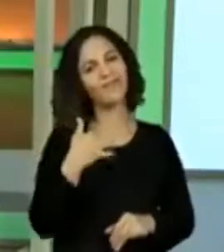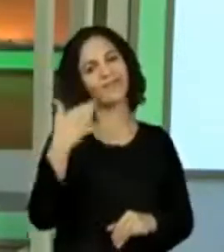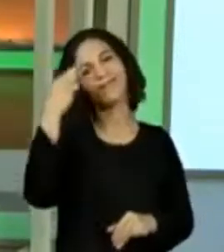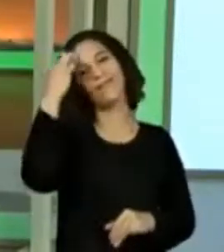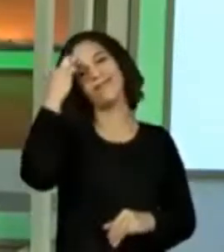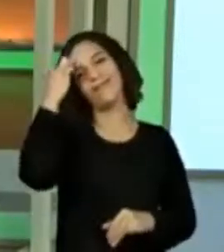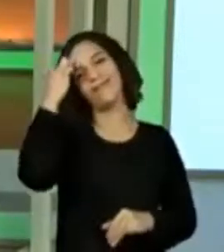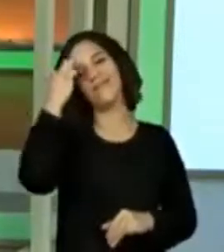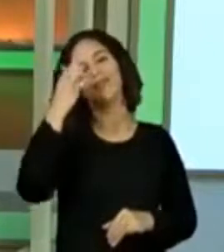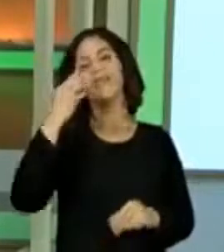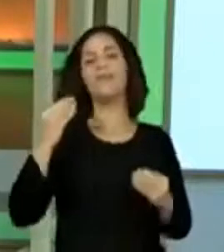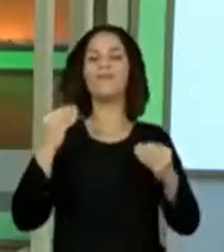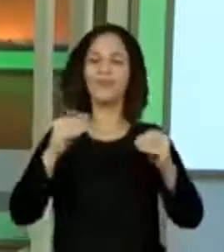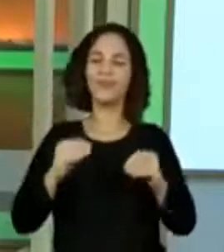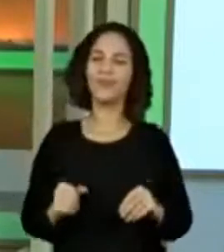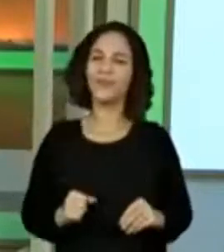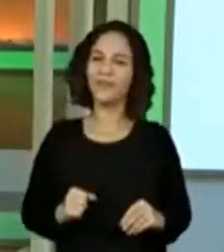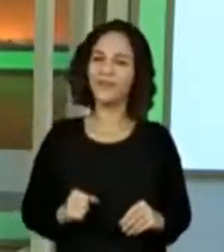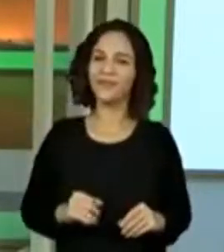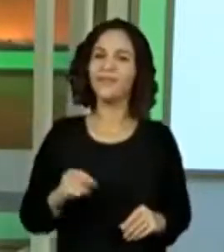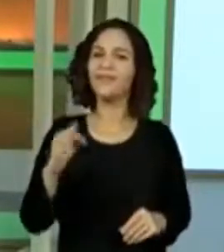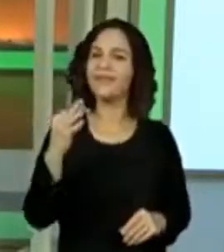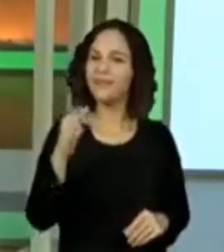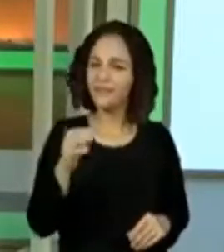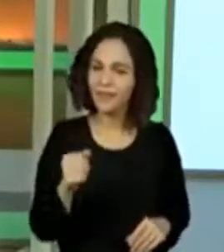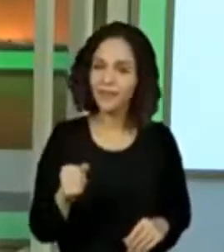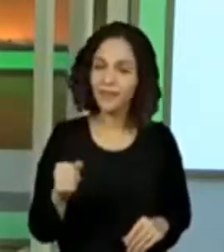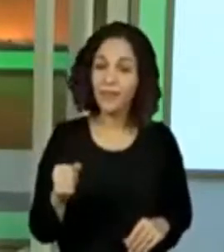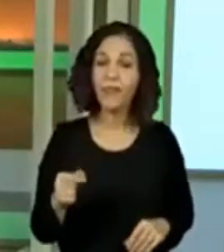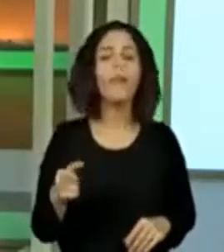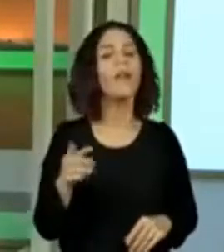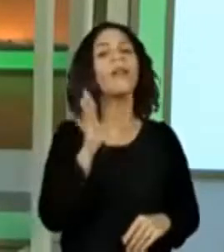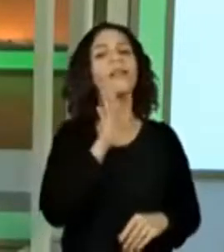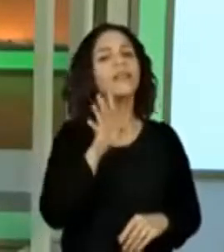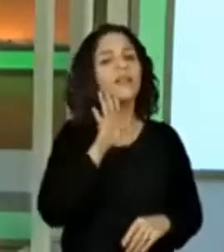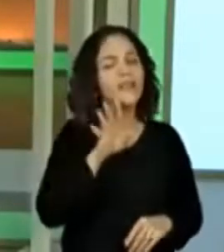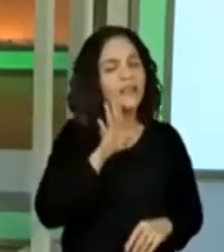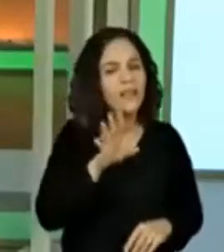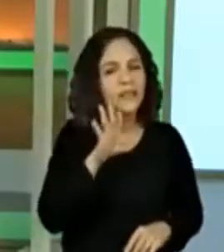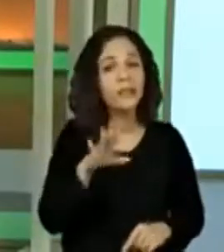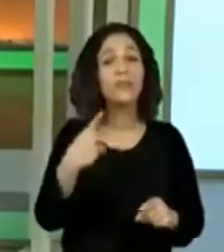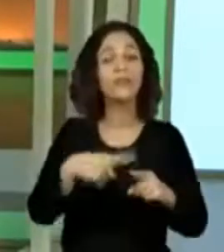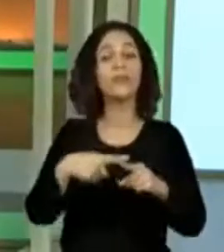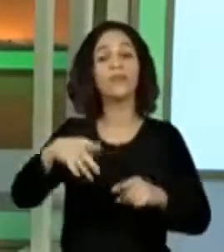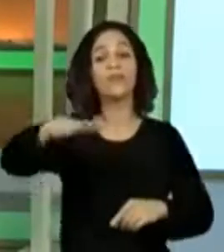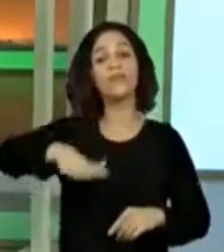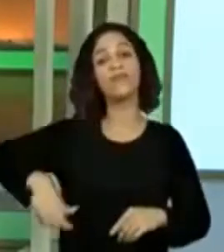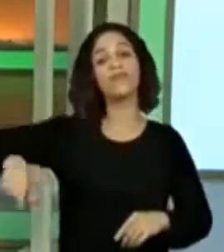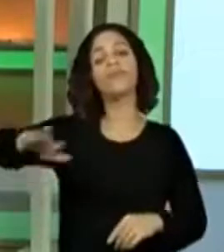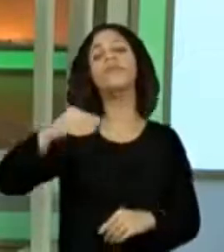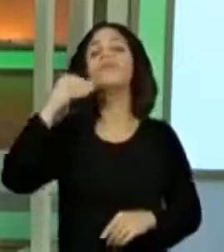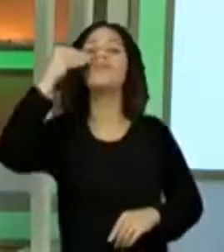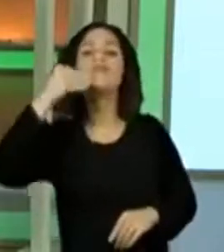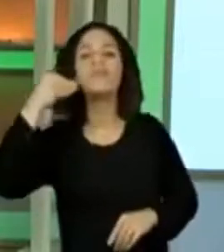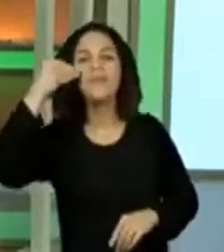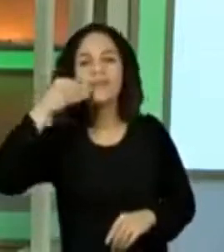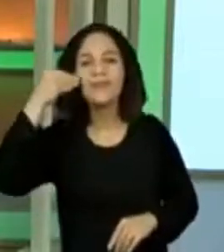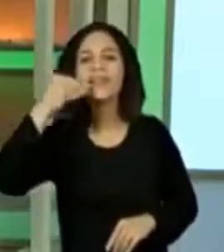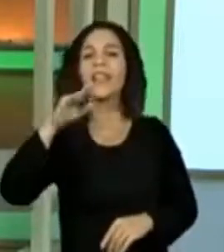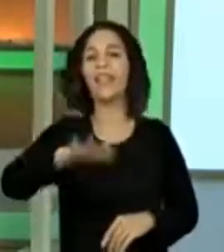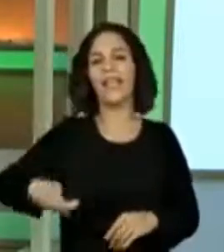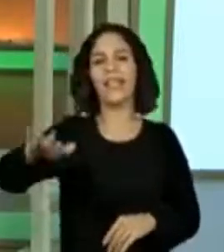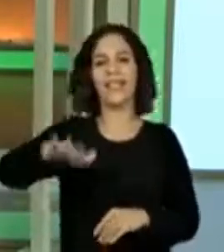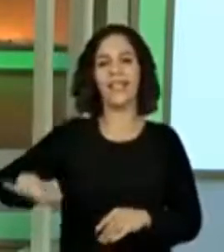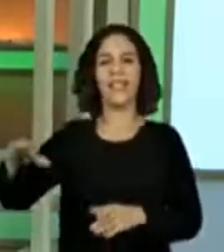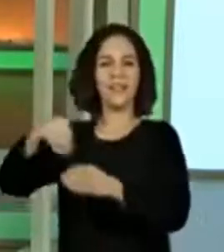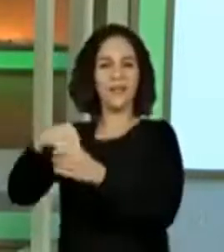que você ia colocar. Isso! É muito legal, não é? Você ter um espaço de vivência para as crianças.